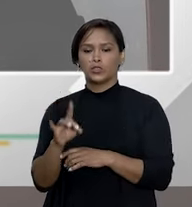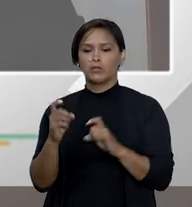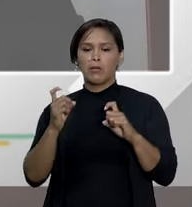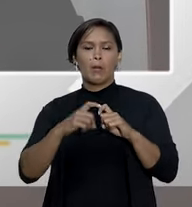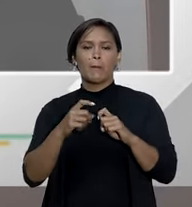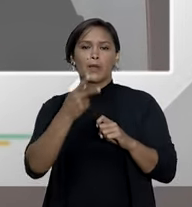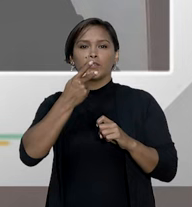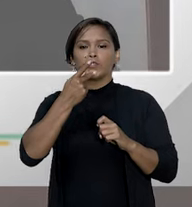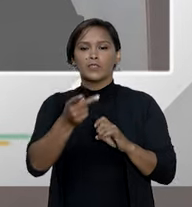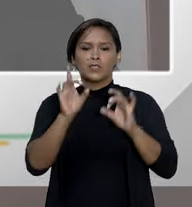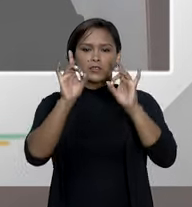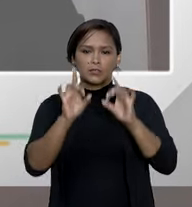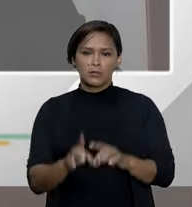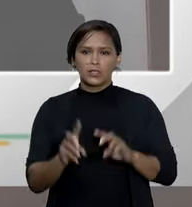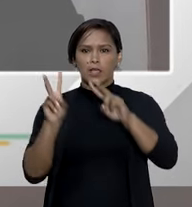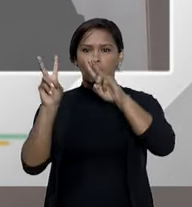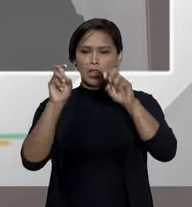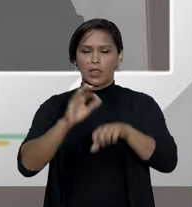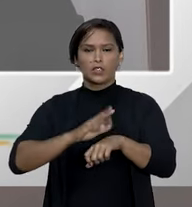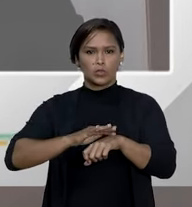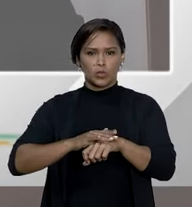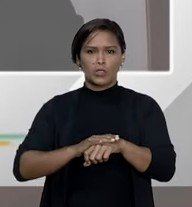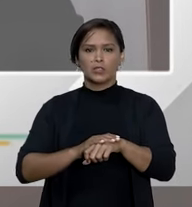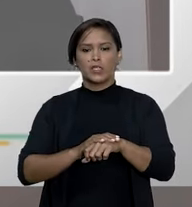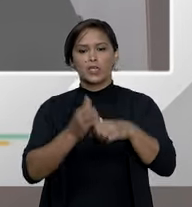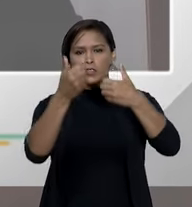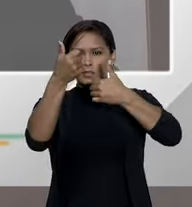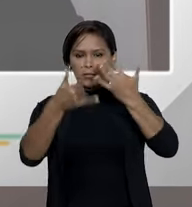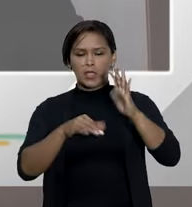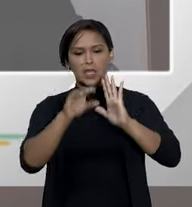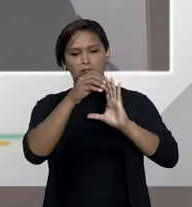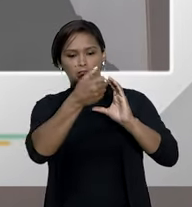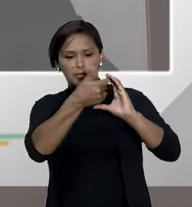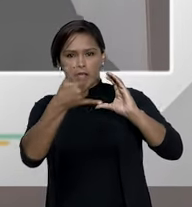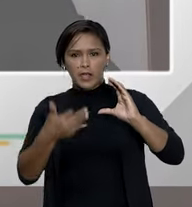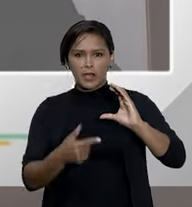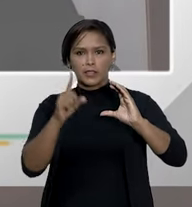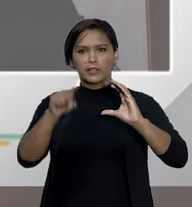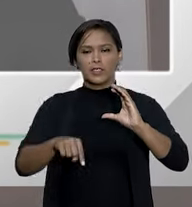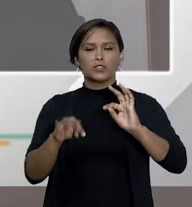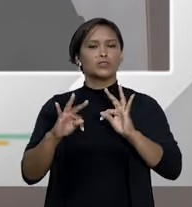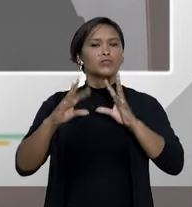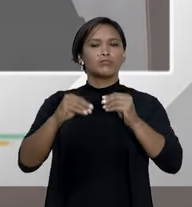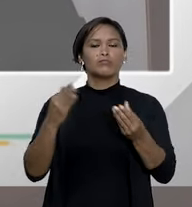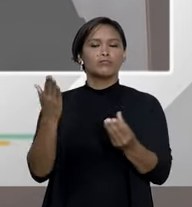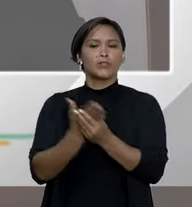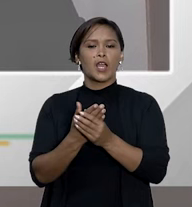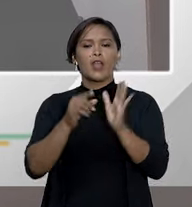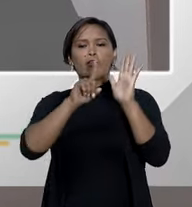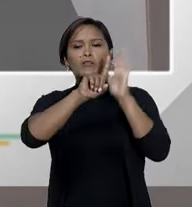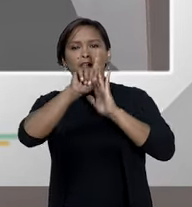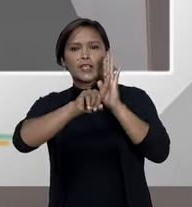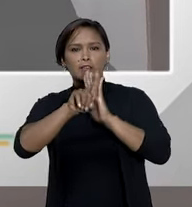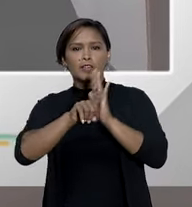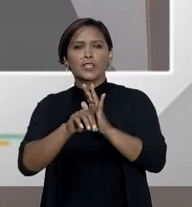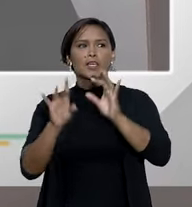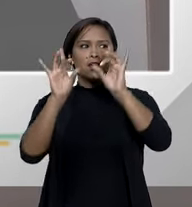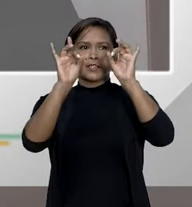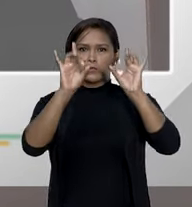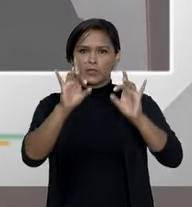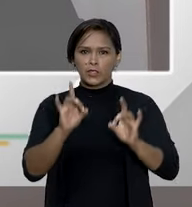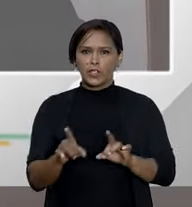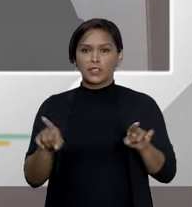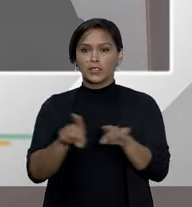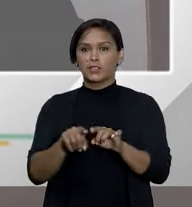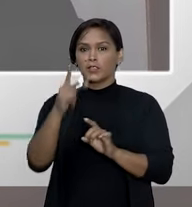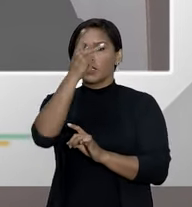médico especialista na matéria considerando as características de cada caso verificando as peculiaridades daquele